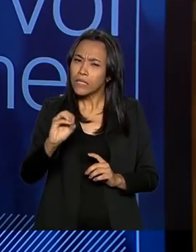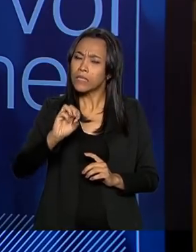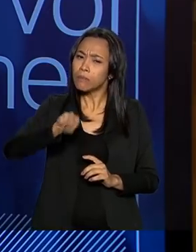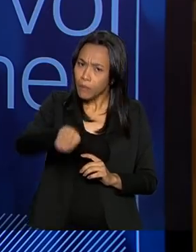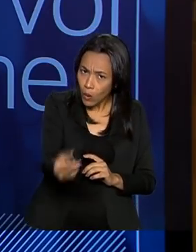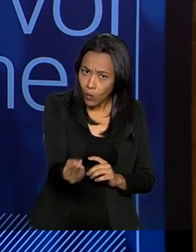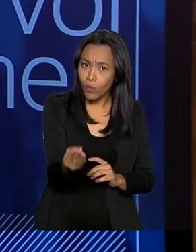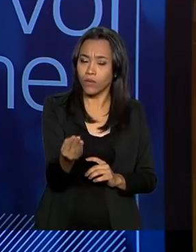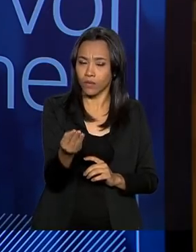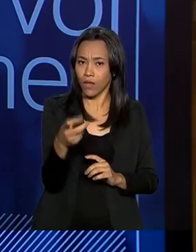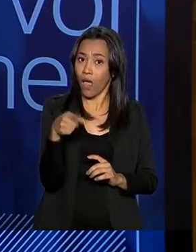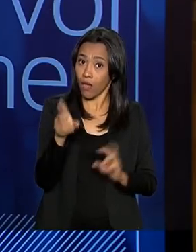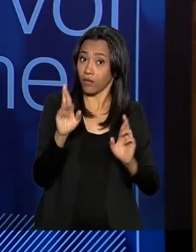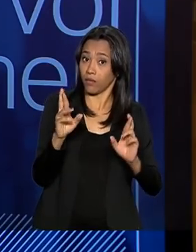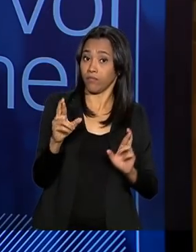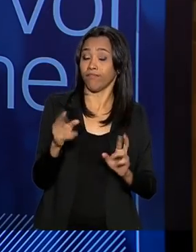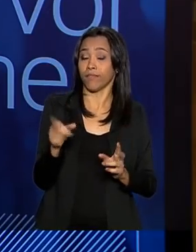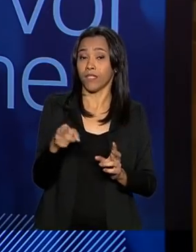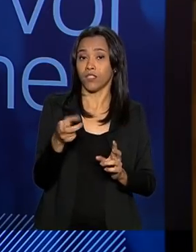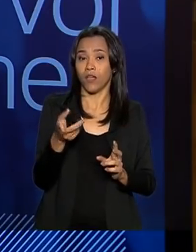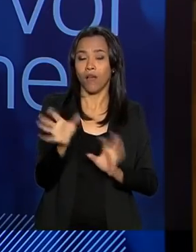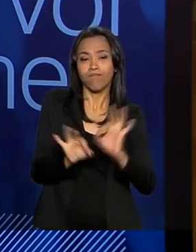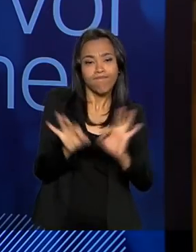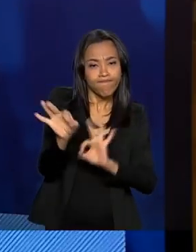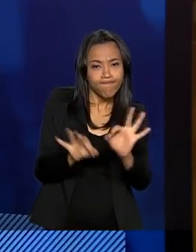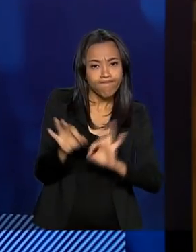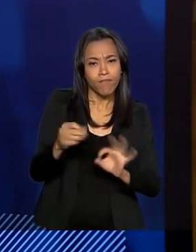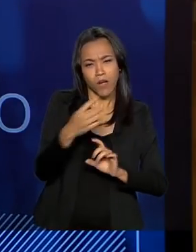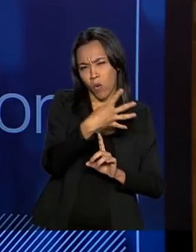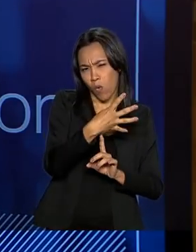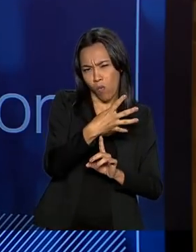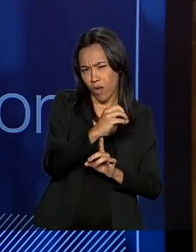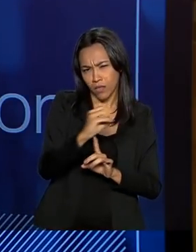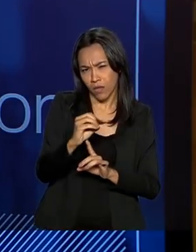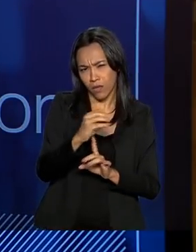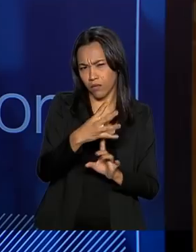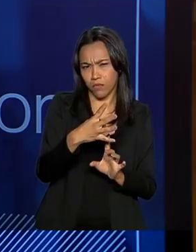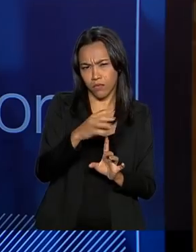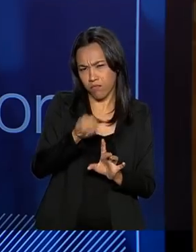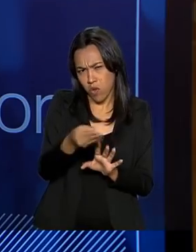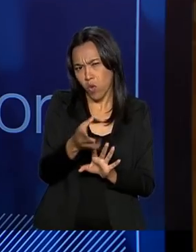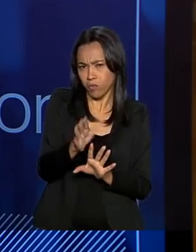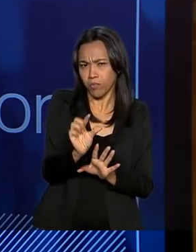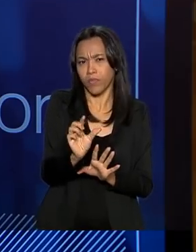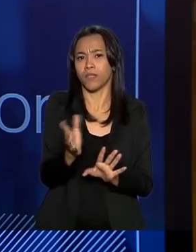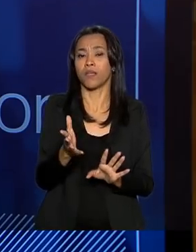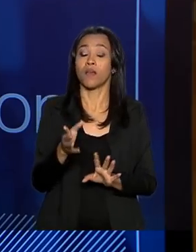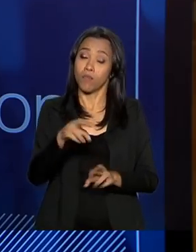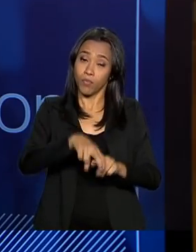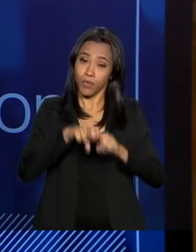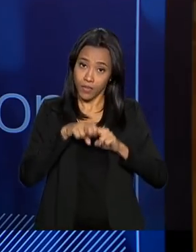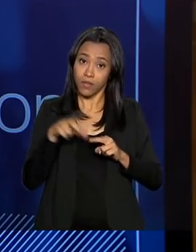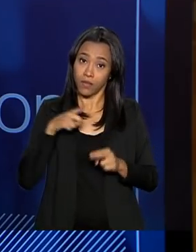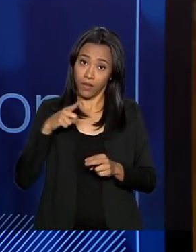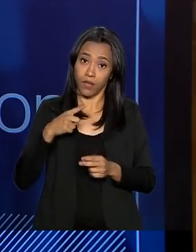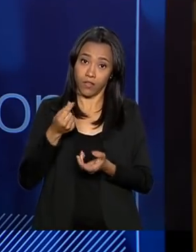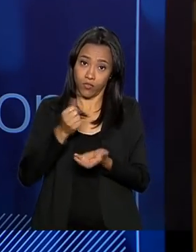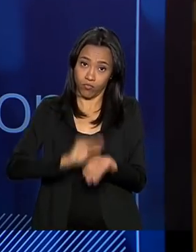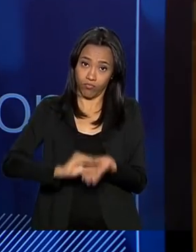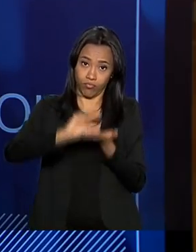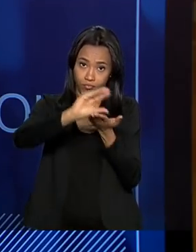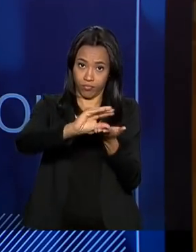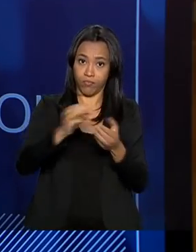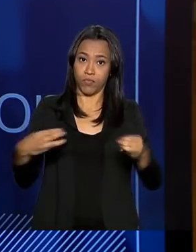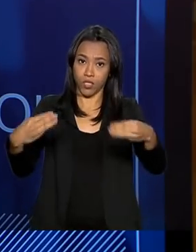mês. Essa é a expectativa estimativa. Então, estamos aí os 400, 400 e poucos milhões atrás. Por isso, a necessidade desse aporte. O objetivo